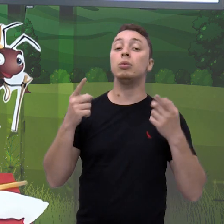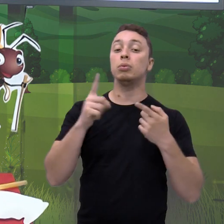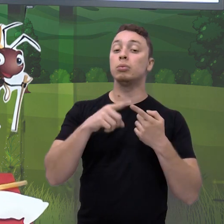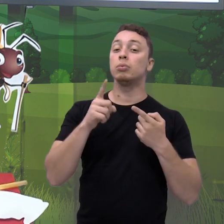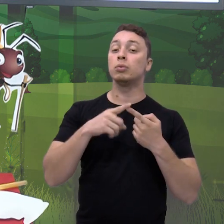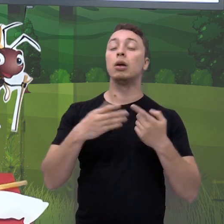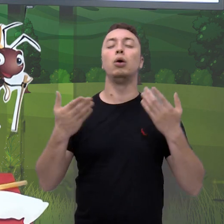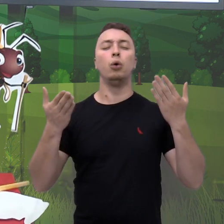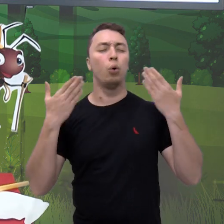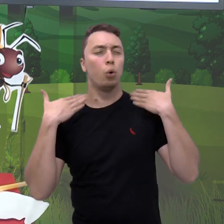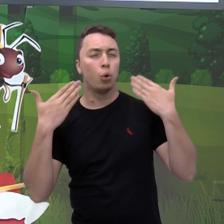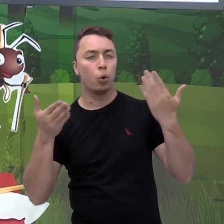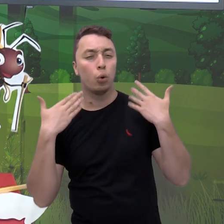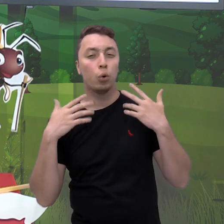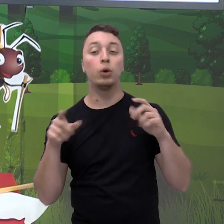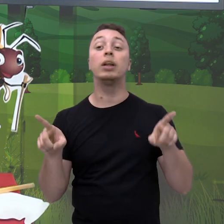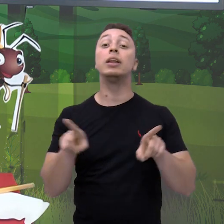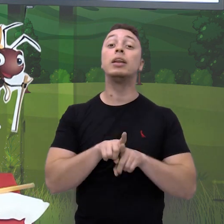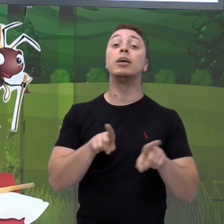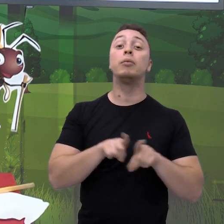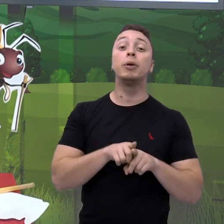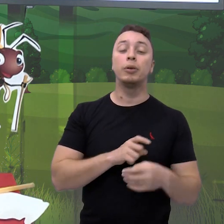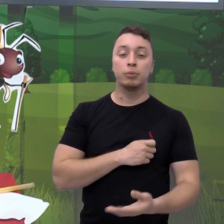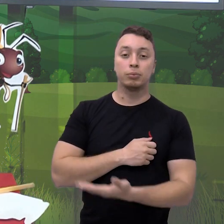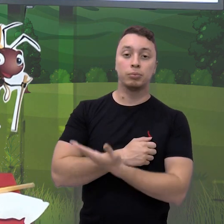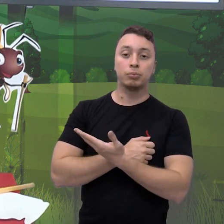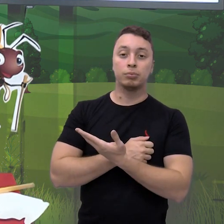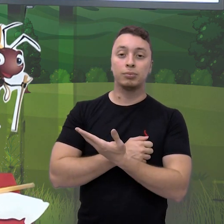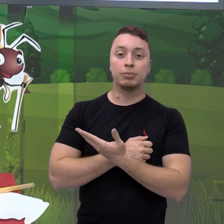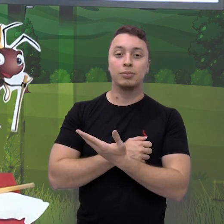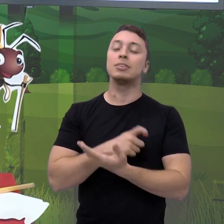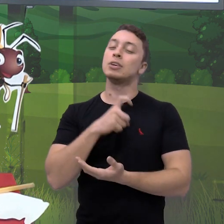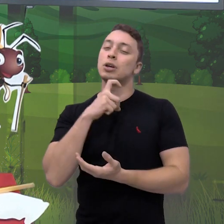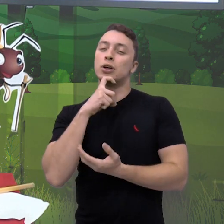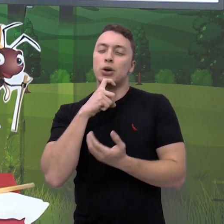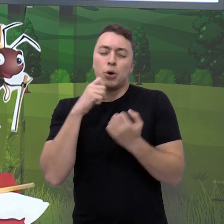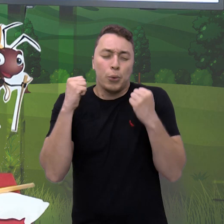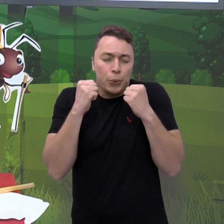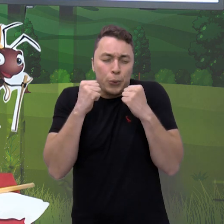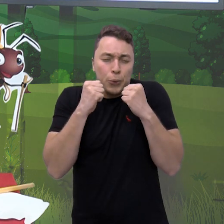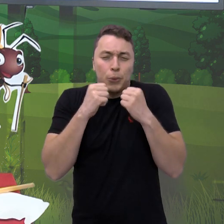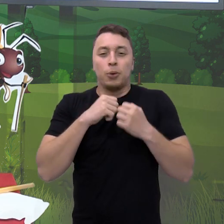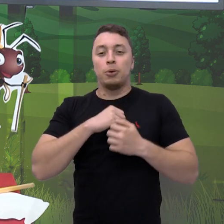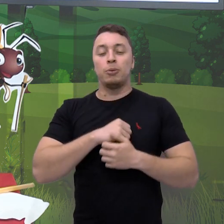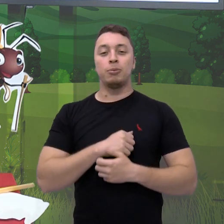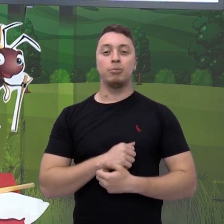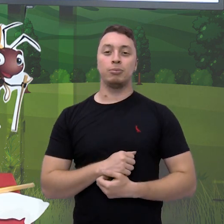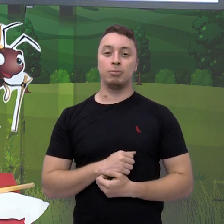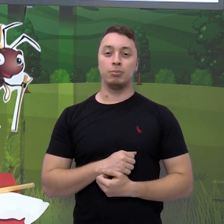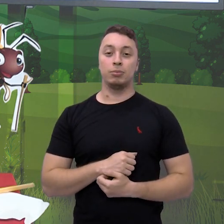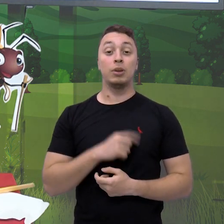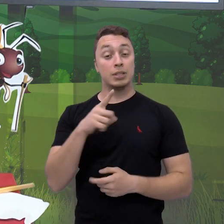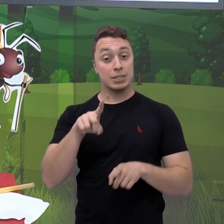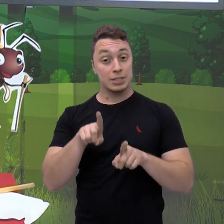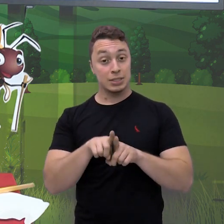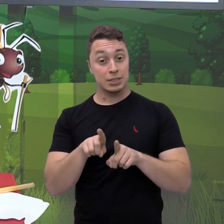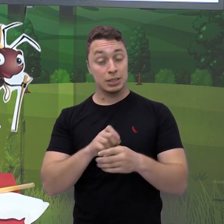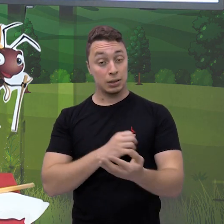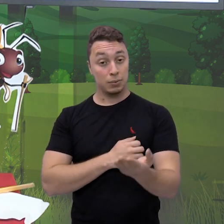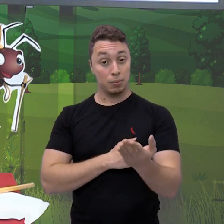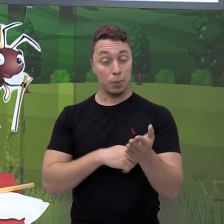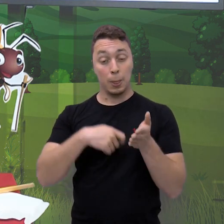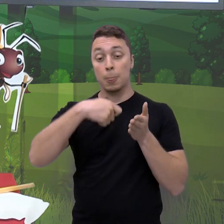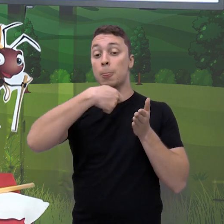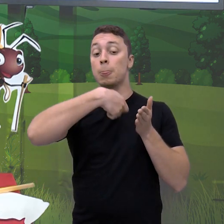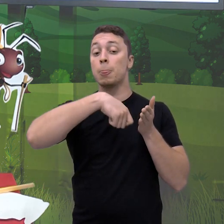e também do inverno, não é? E aí você vai colocar um nome bem bonito aqui, A